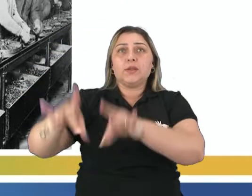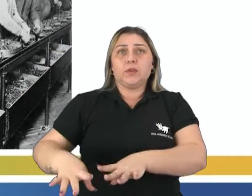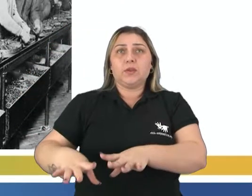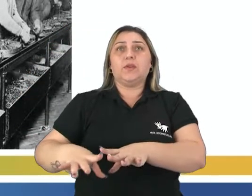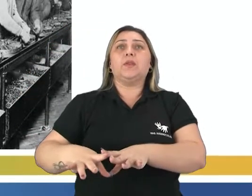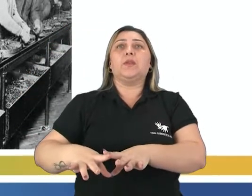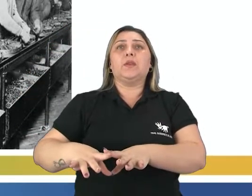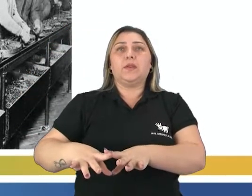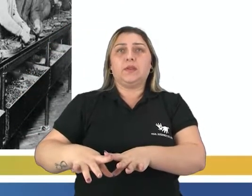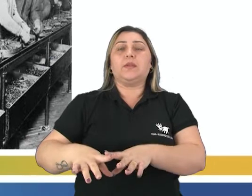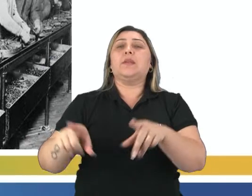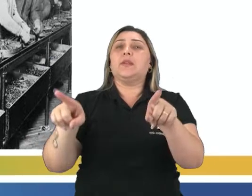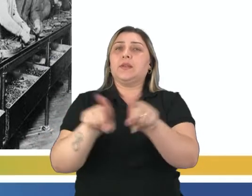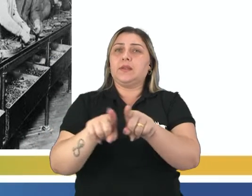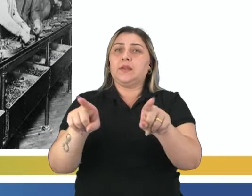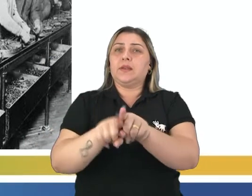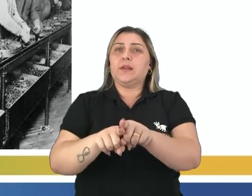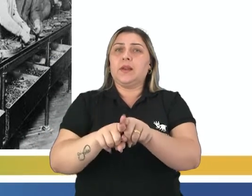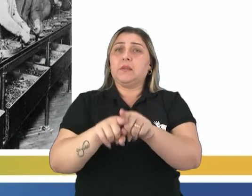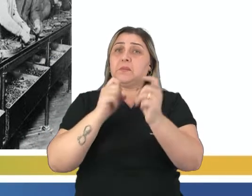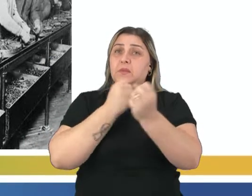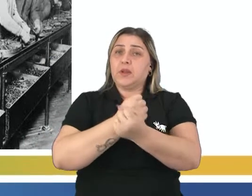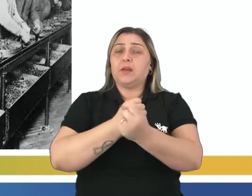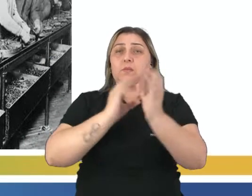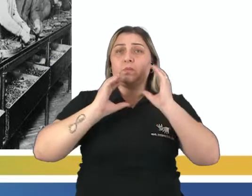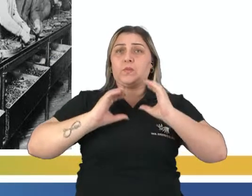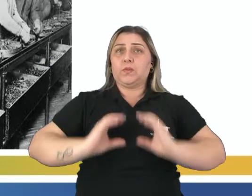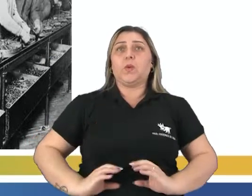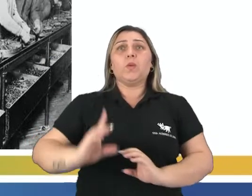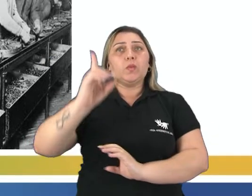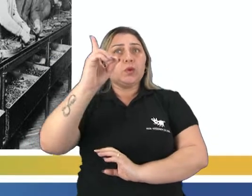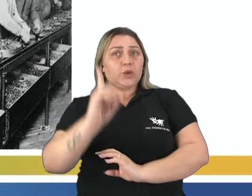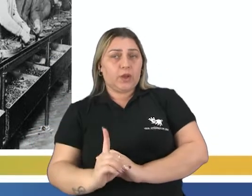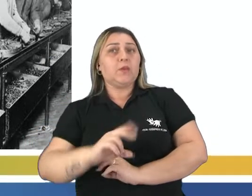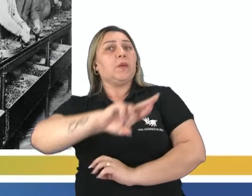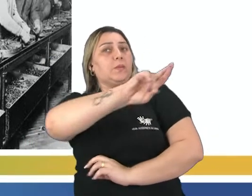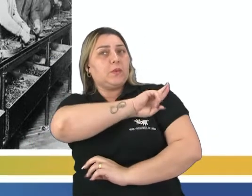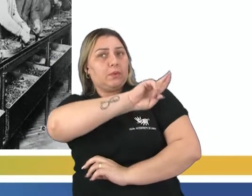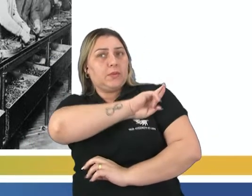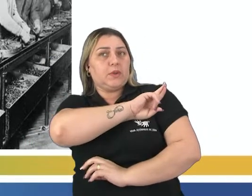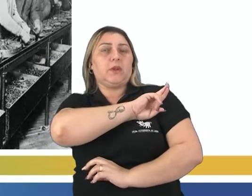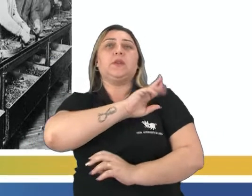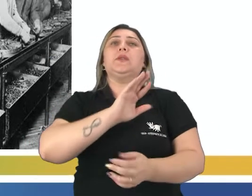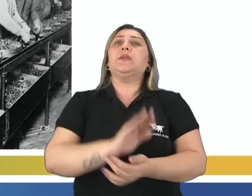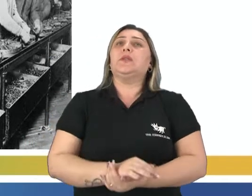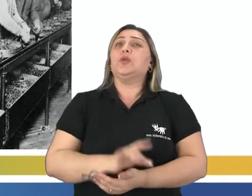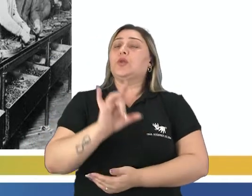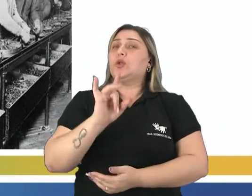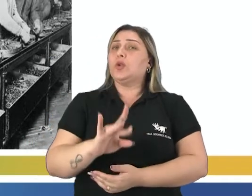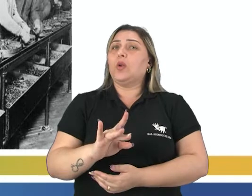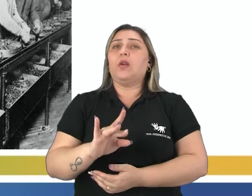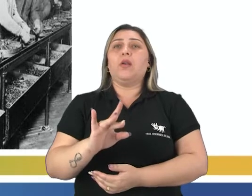ser súditos e passaram a ser cidadão, com direitos e deveres, certo? Eles não eram mais súditos dos reis.